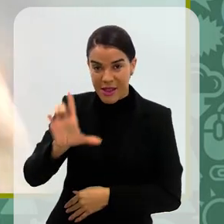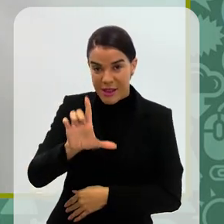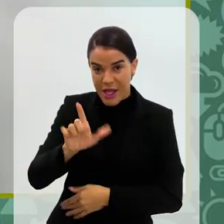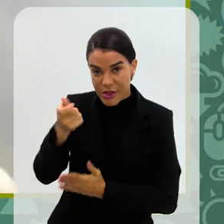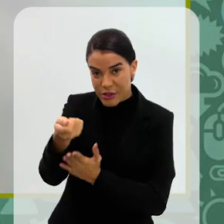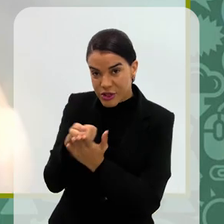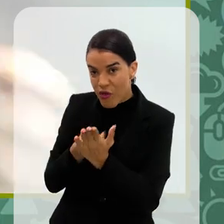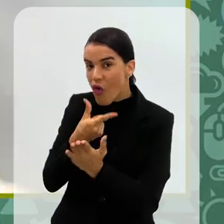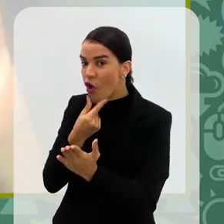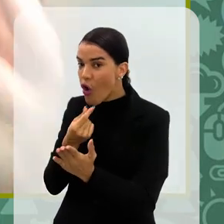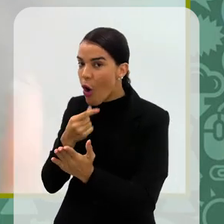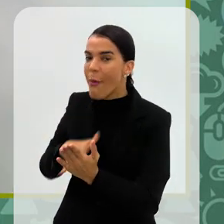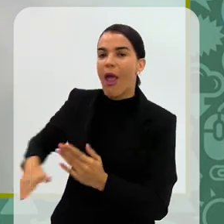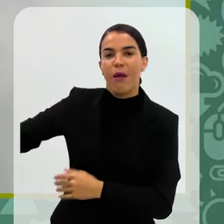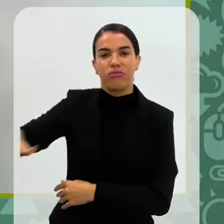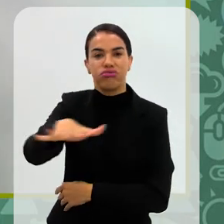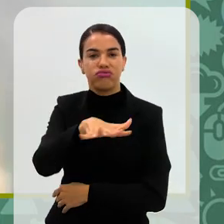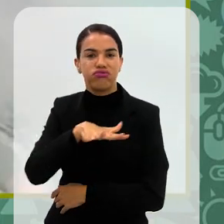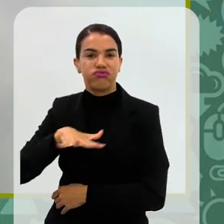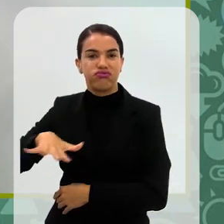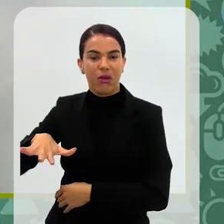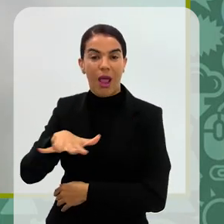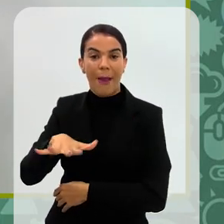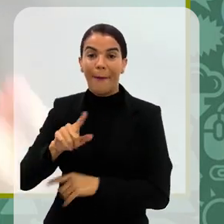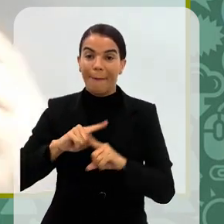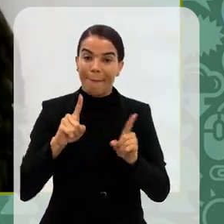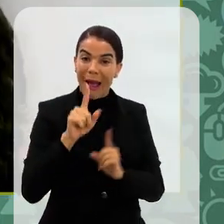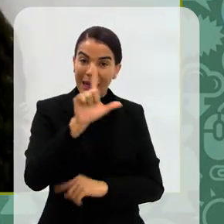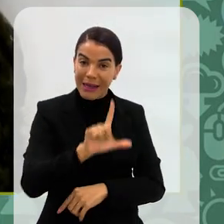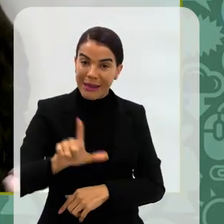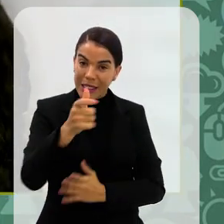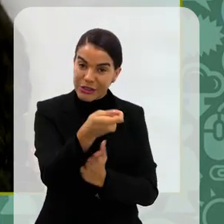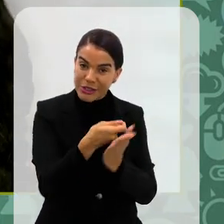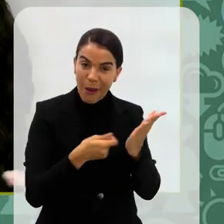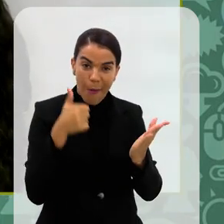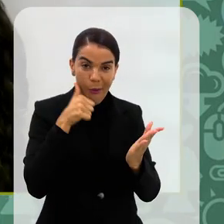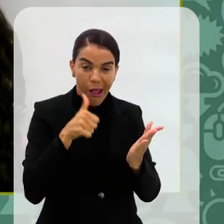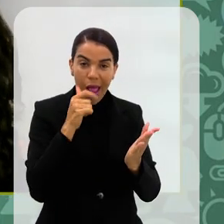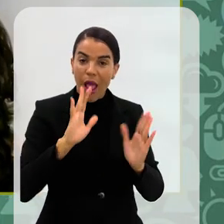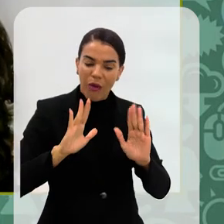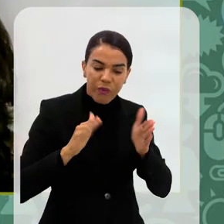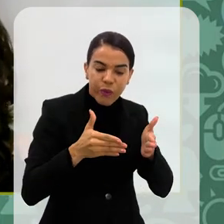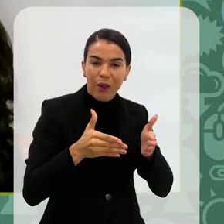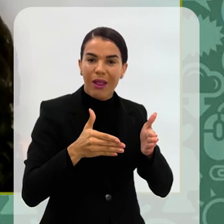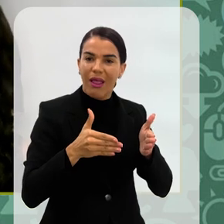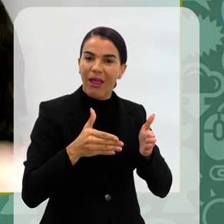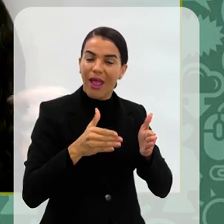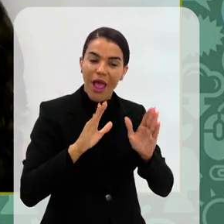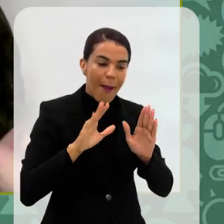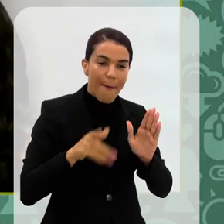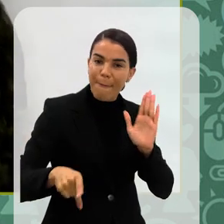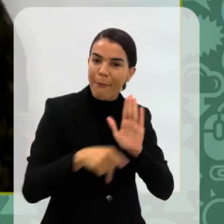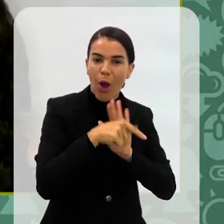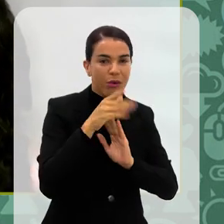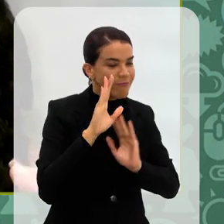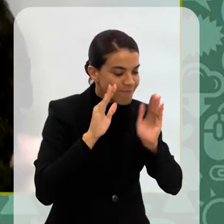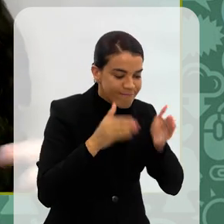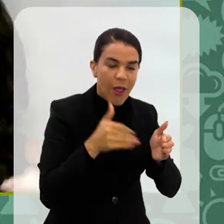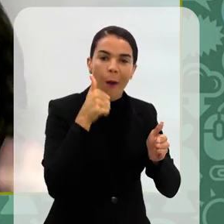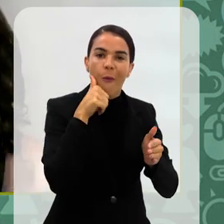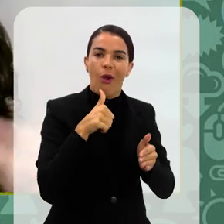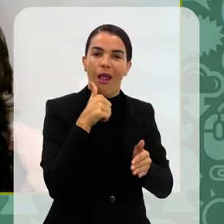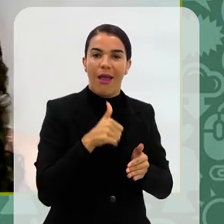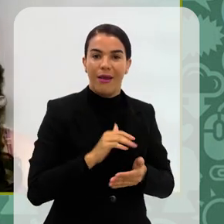literatura escrita por homens é tida como universal, inclusive em prêmio e tudo mais. Mas literatura escrita por mulheres é tida como nicho, é escrita para mulheres.